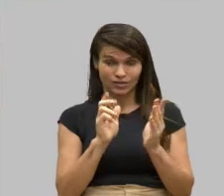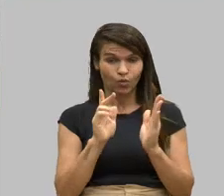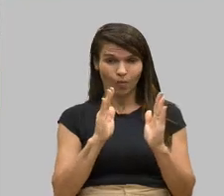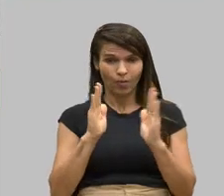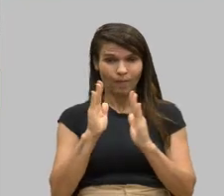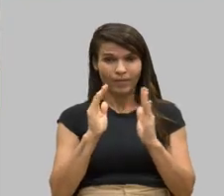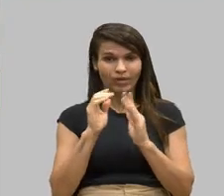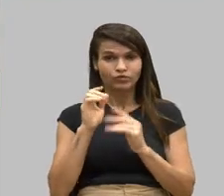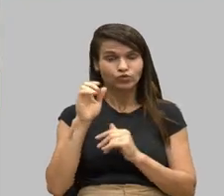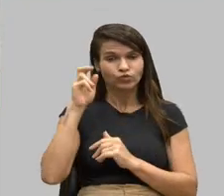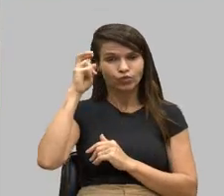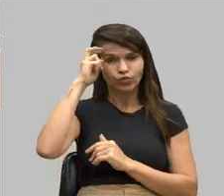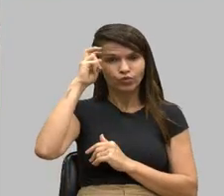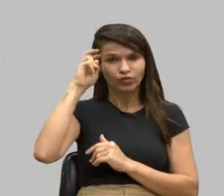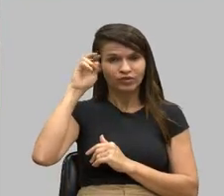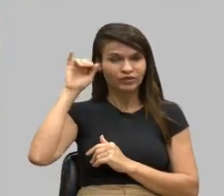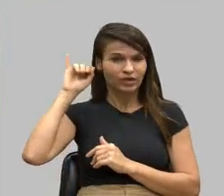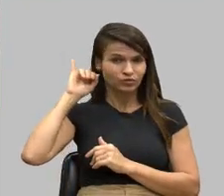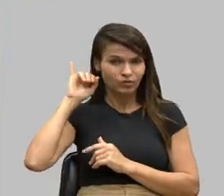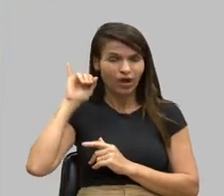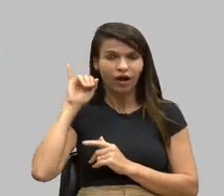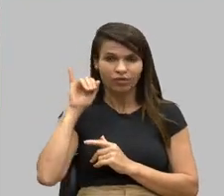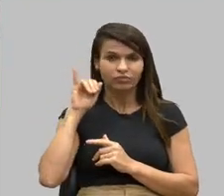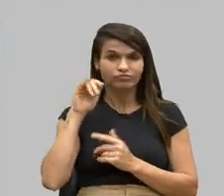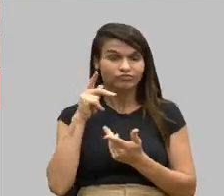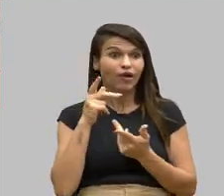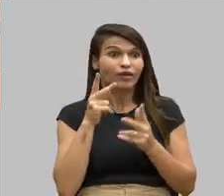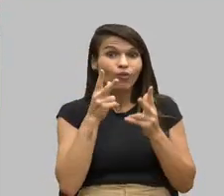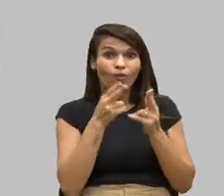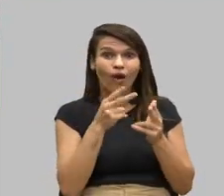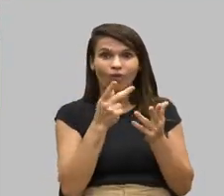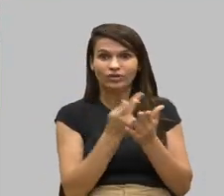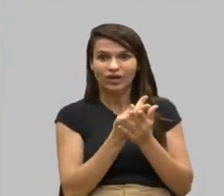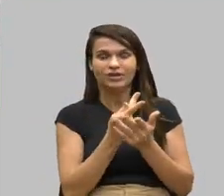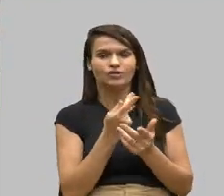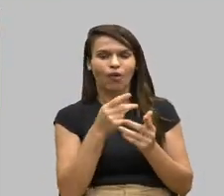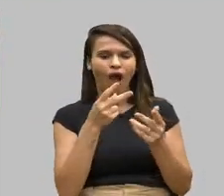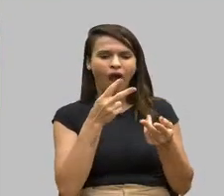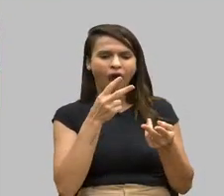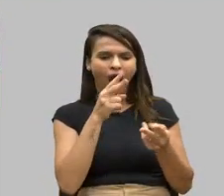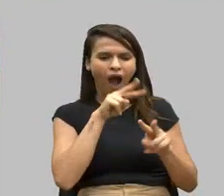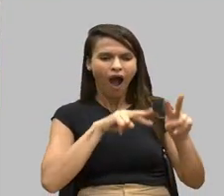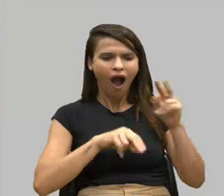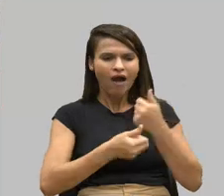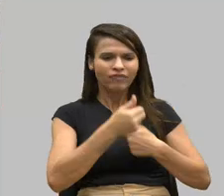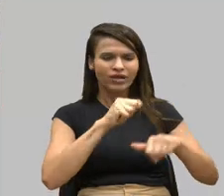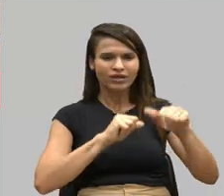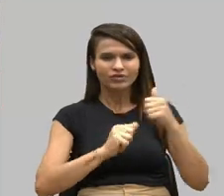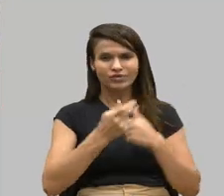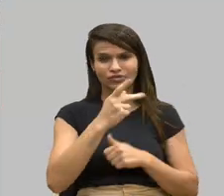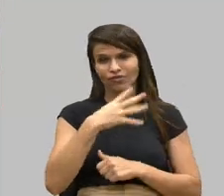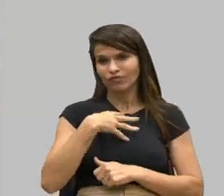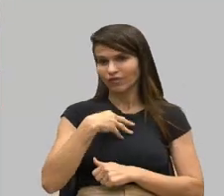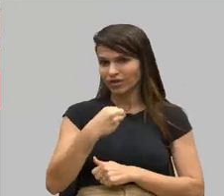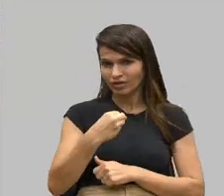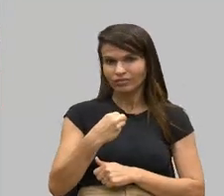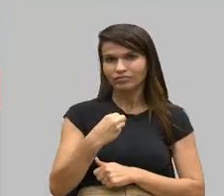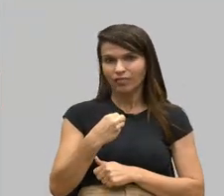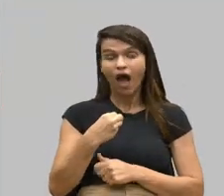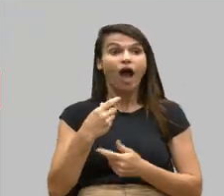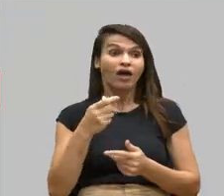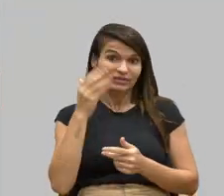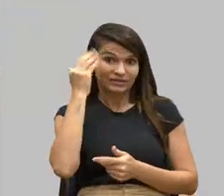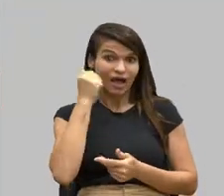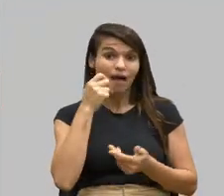avaliação que foi feita com o seu filho. Ah, ele sabe ler e escrever. Mas e as outras necessidades? Só que a